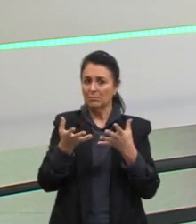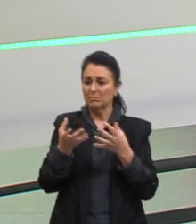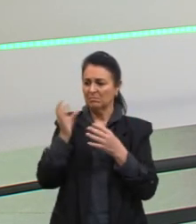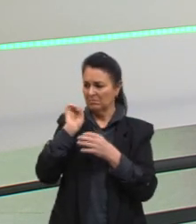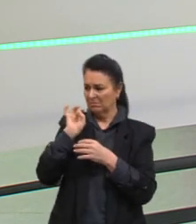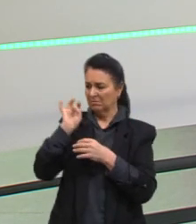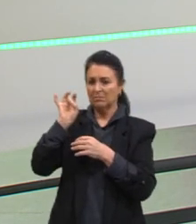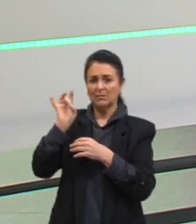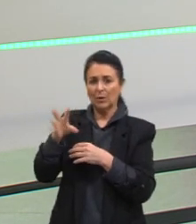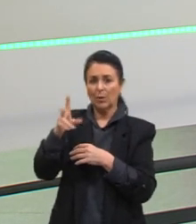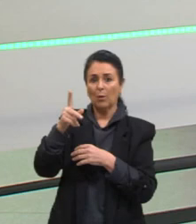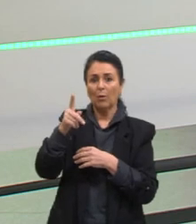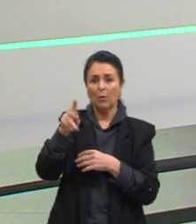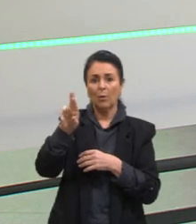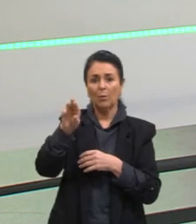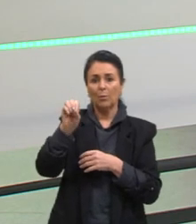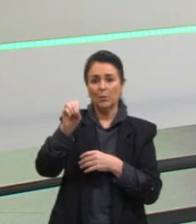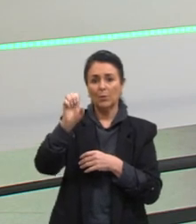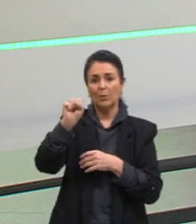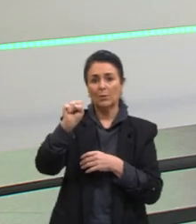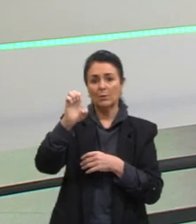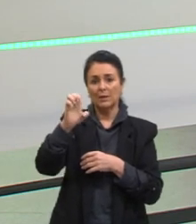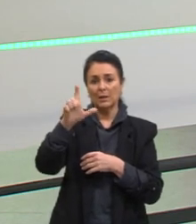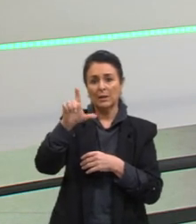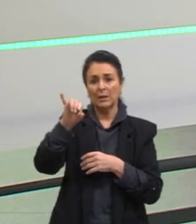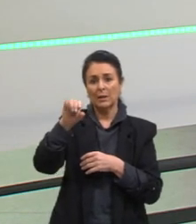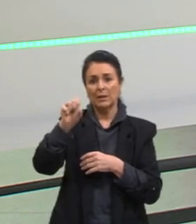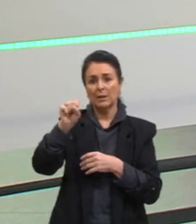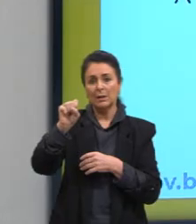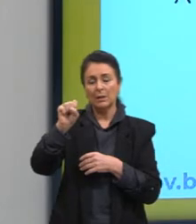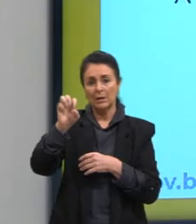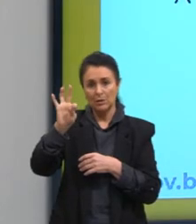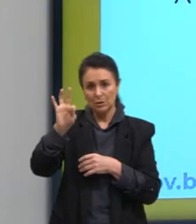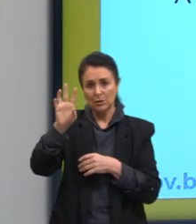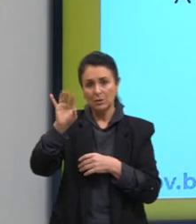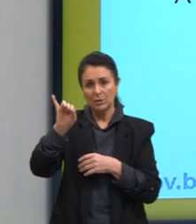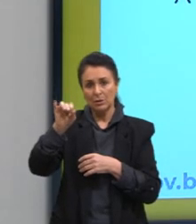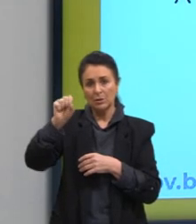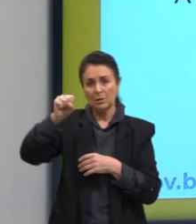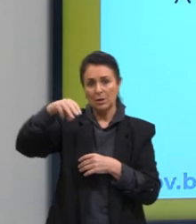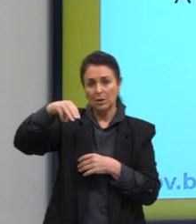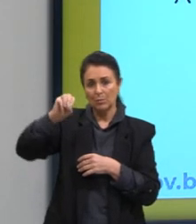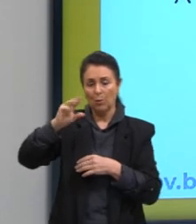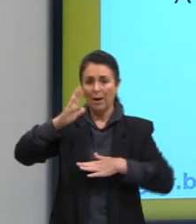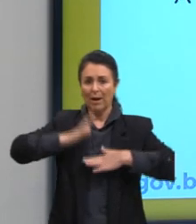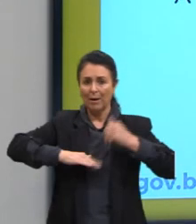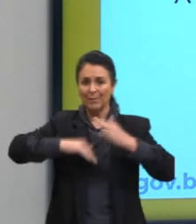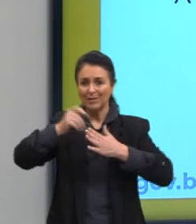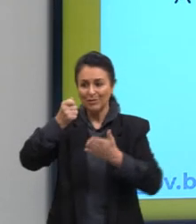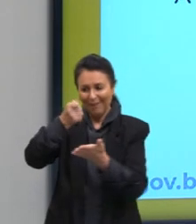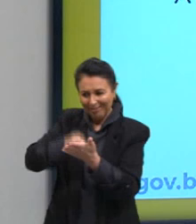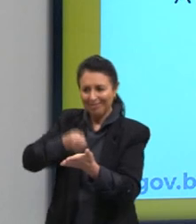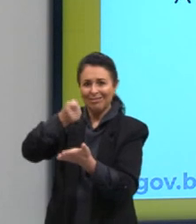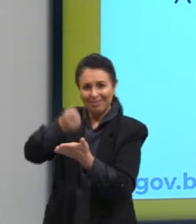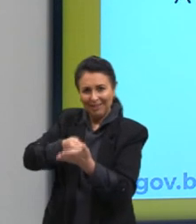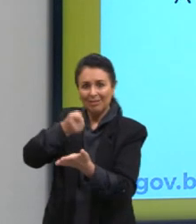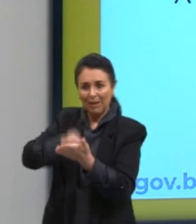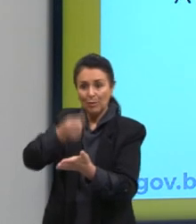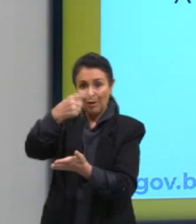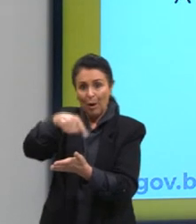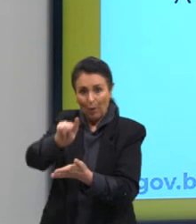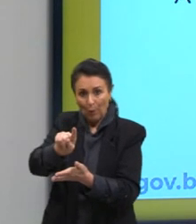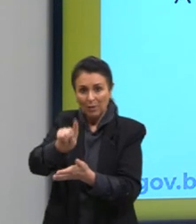proselitismo religioso. E o proselitismo, então, são essas práticas da tentativa de conversão.